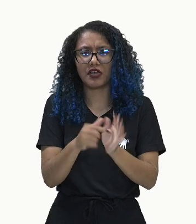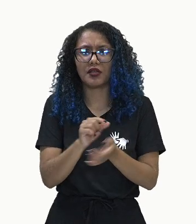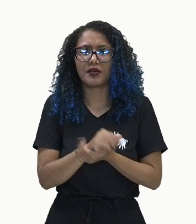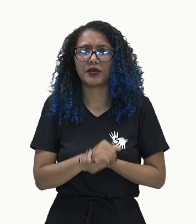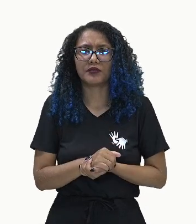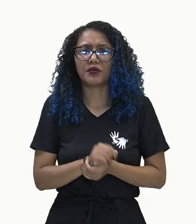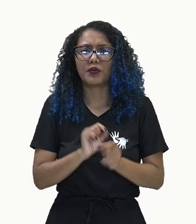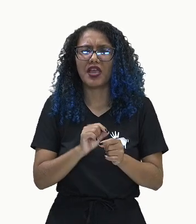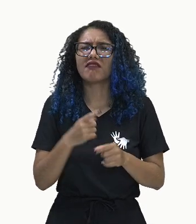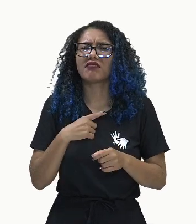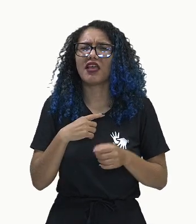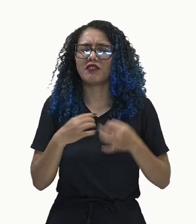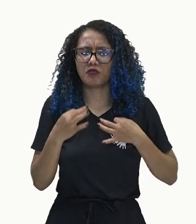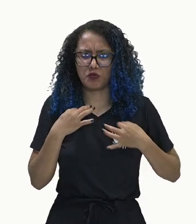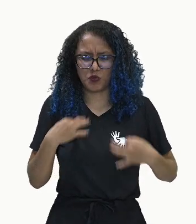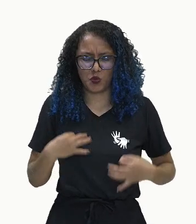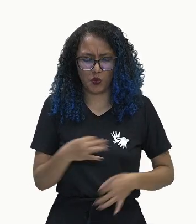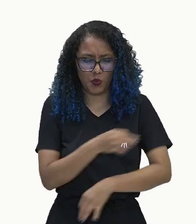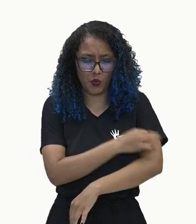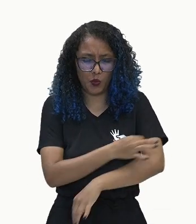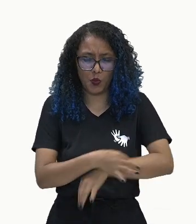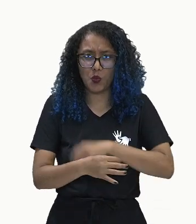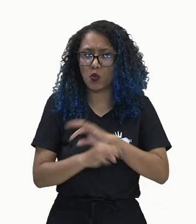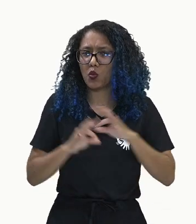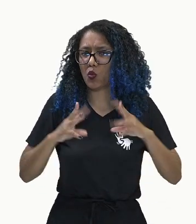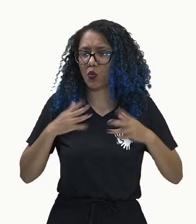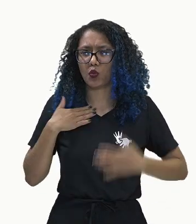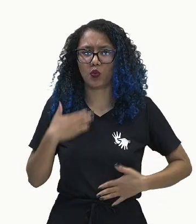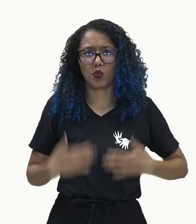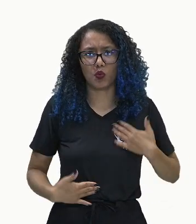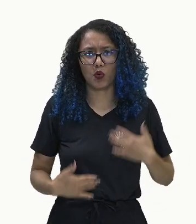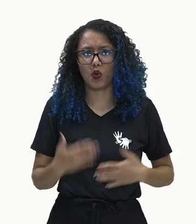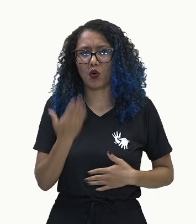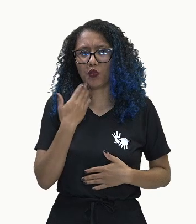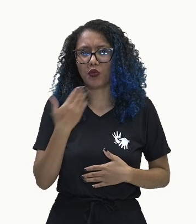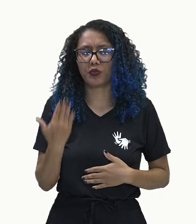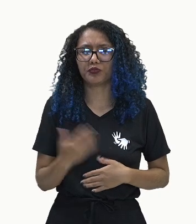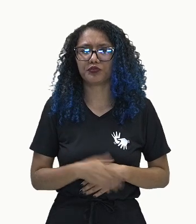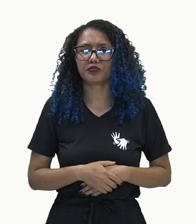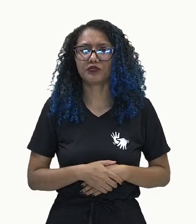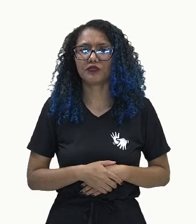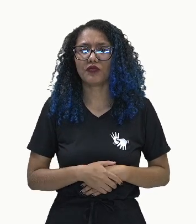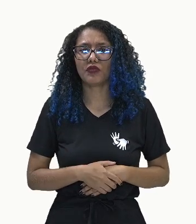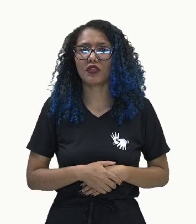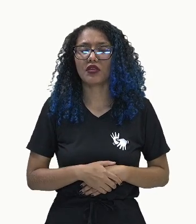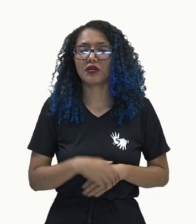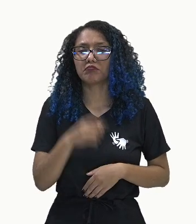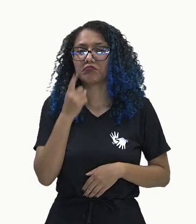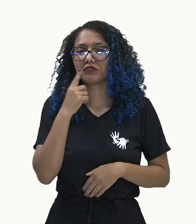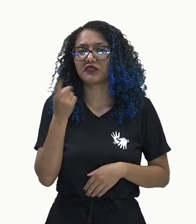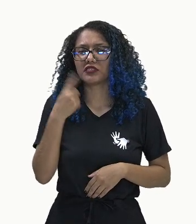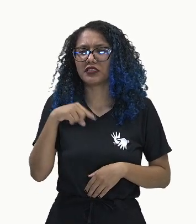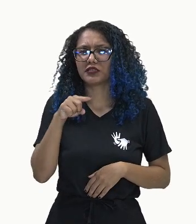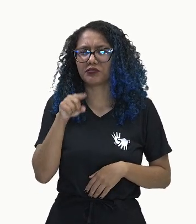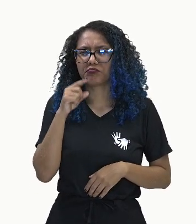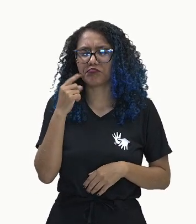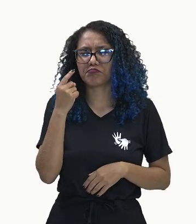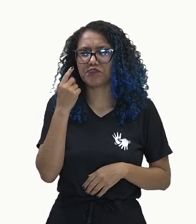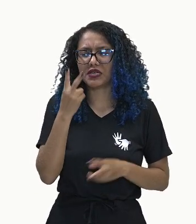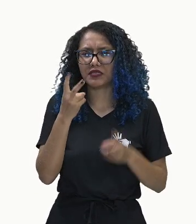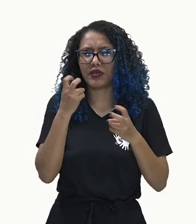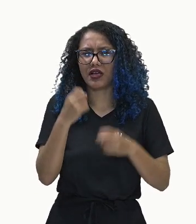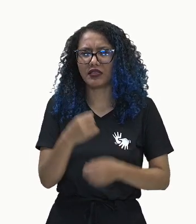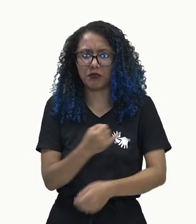o corpo. Embora nós temos aí um esquema apontando apenas um, se vocês observarem, cada pontinho verde